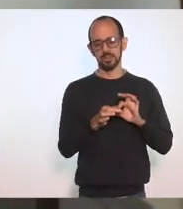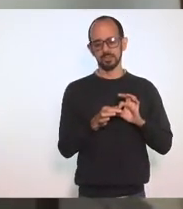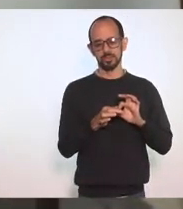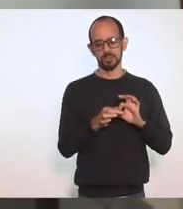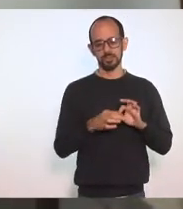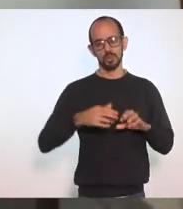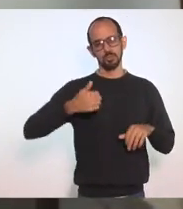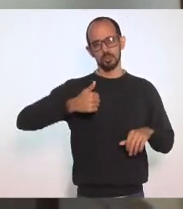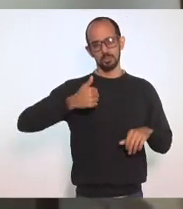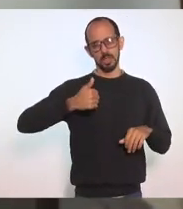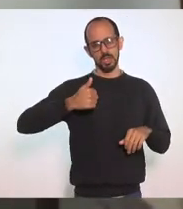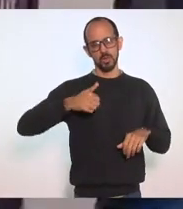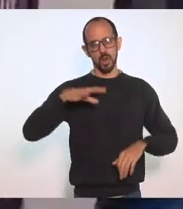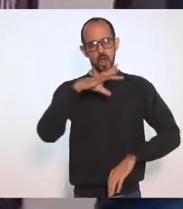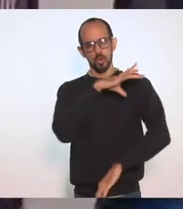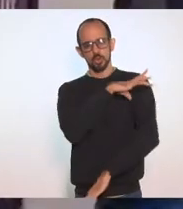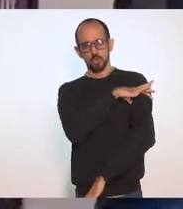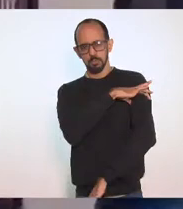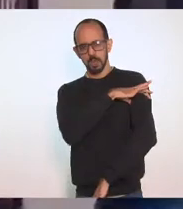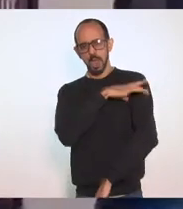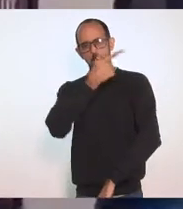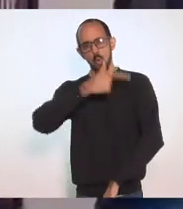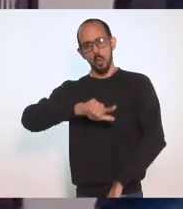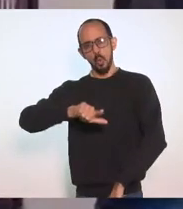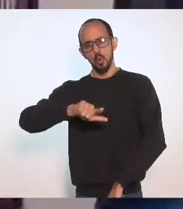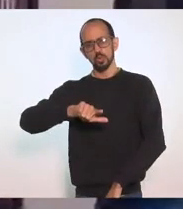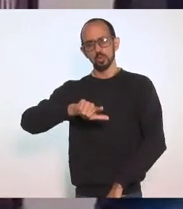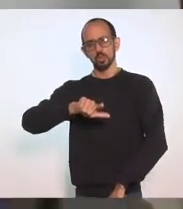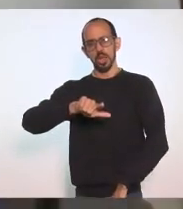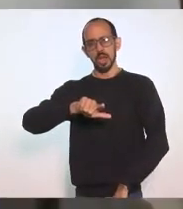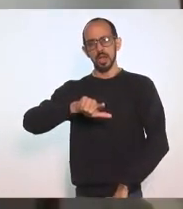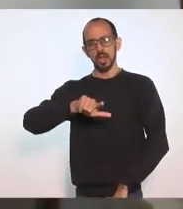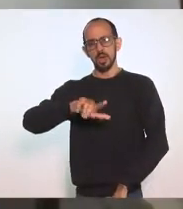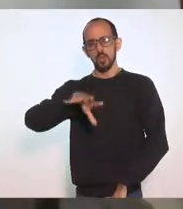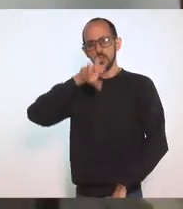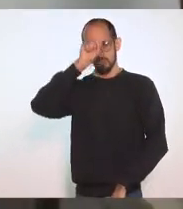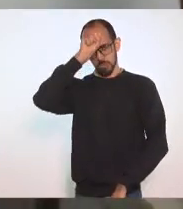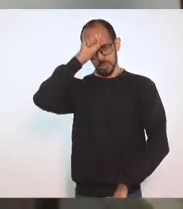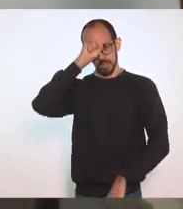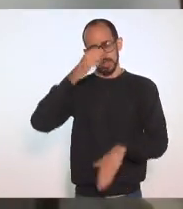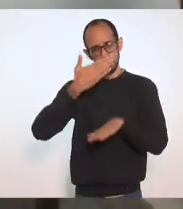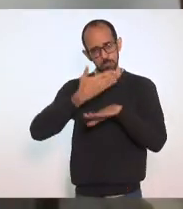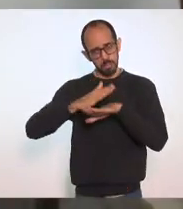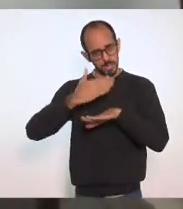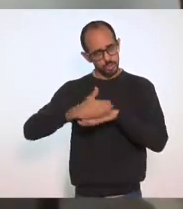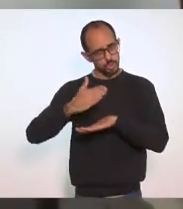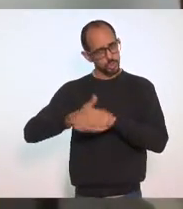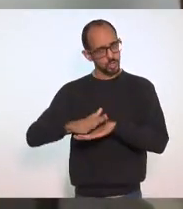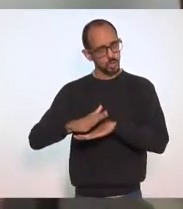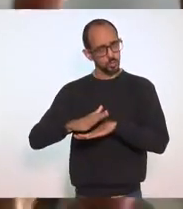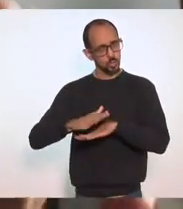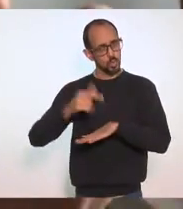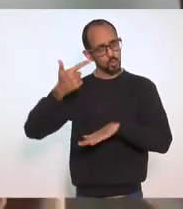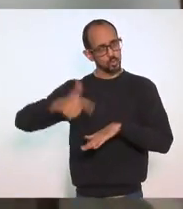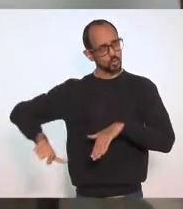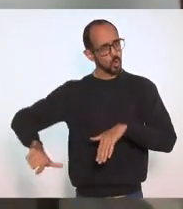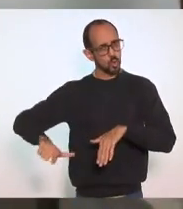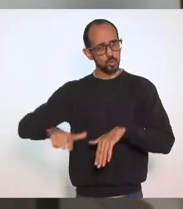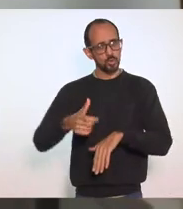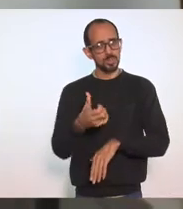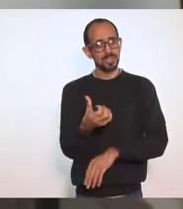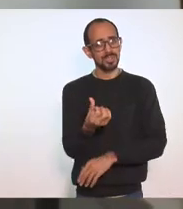ao Candombé E outra A Umbanda Ligadas Que praticam Os outros 68